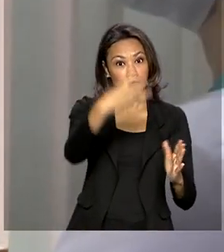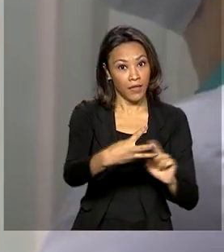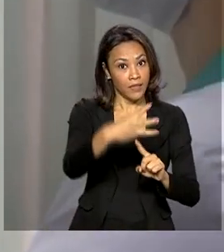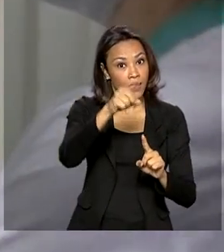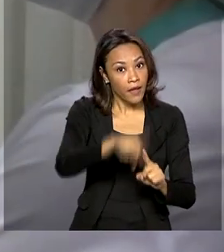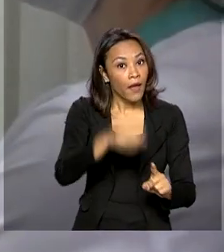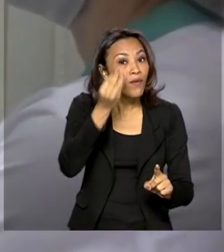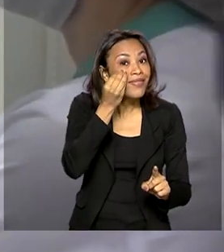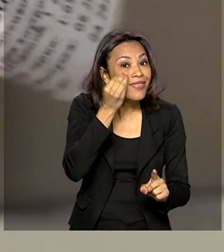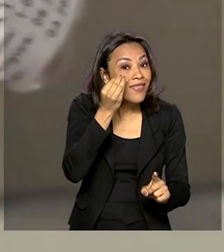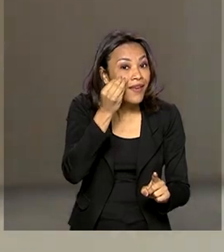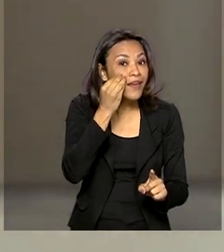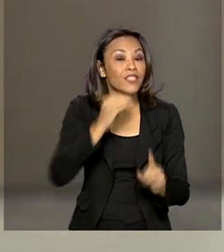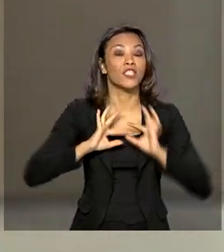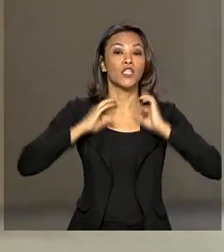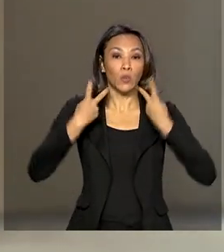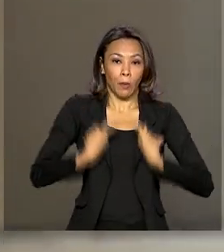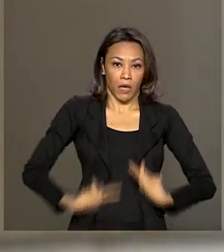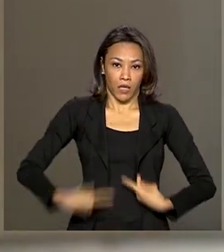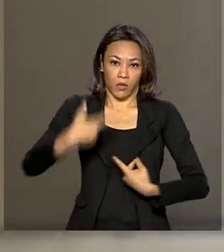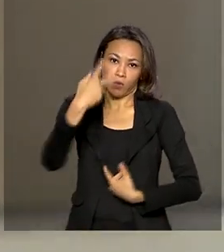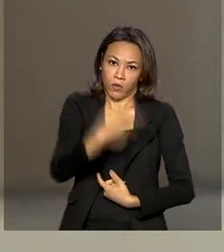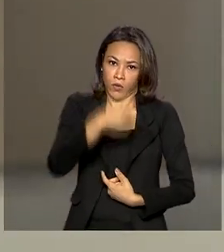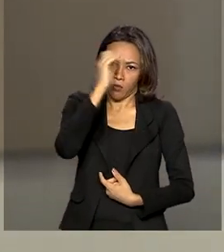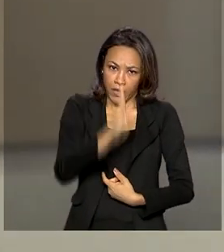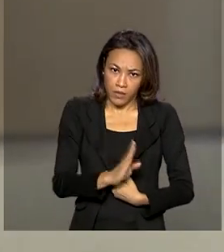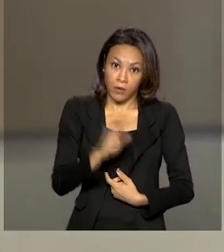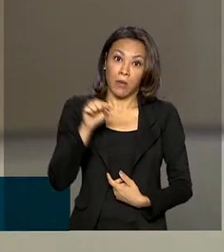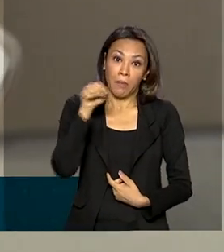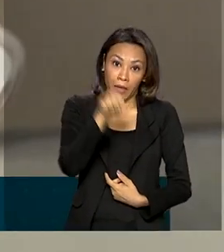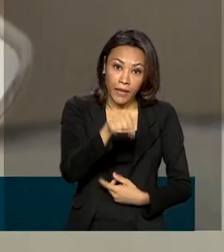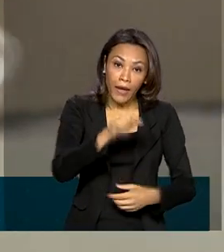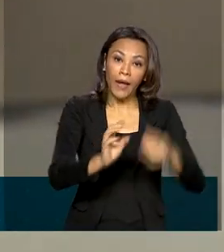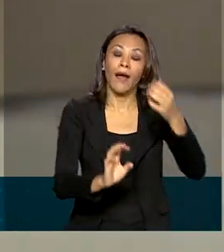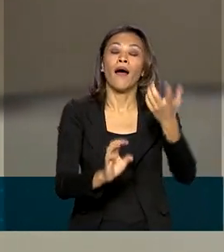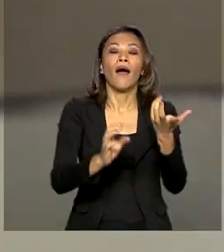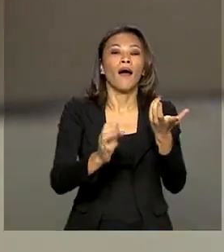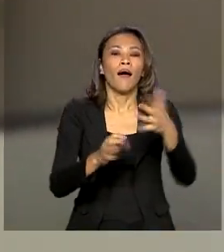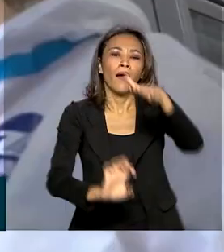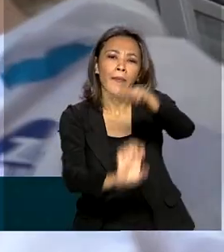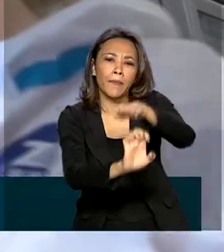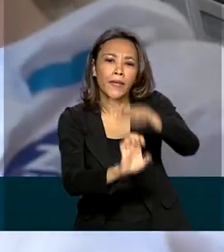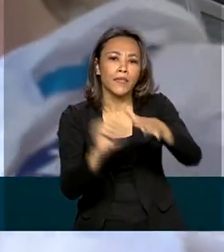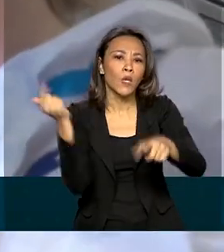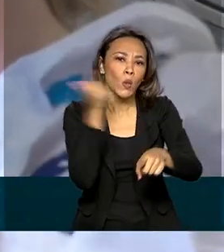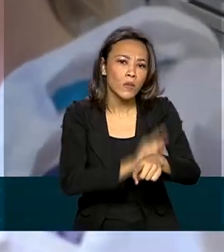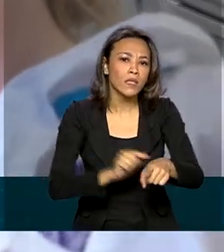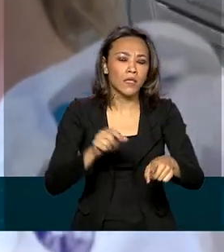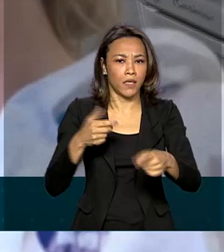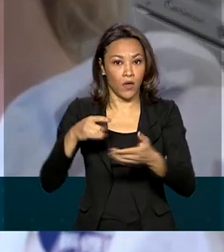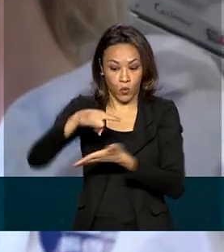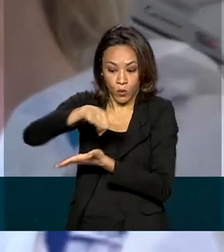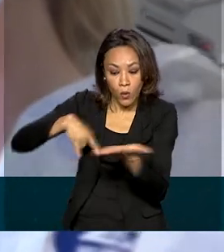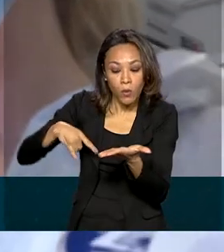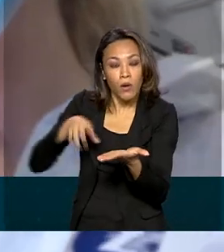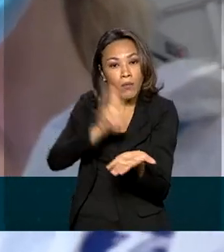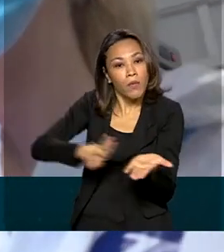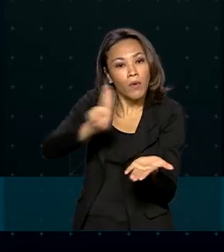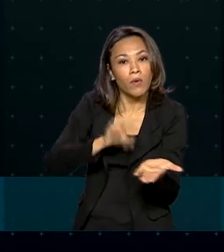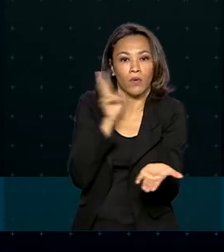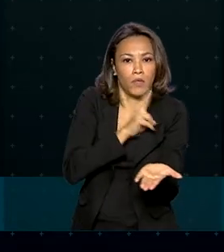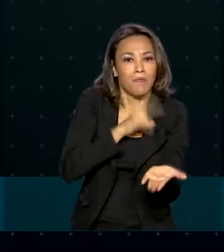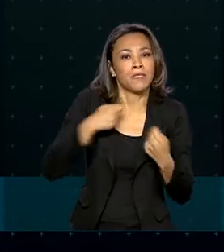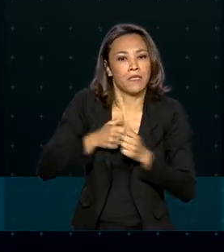aqui no Brasil. Mas para que a farmacêutica consiga autorização para o uso emergencial, precisa seguir requisitos